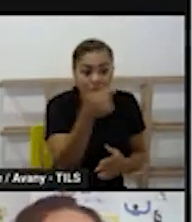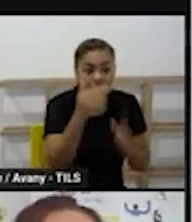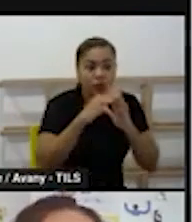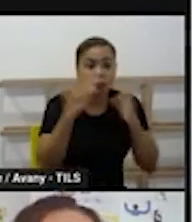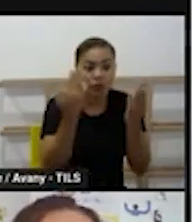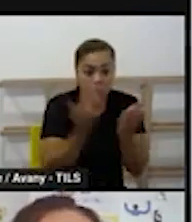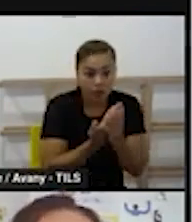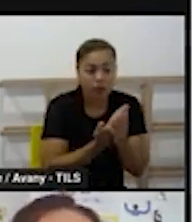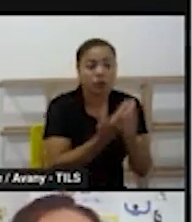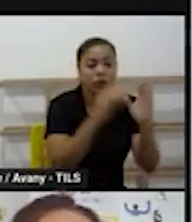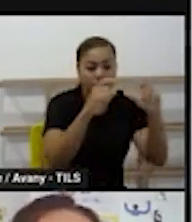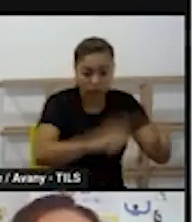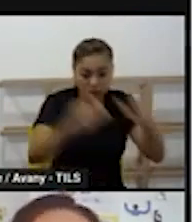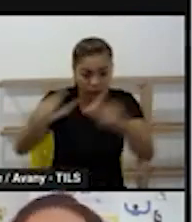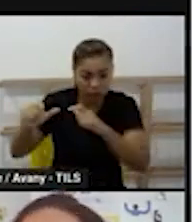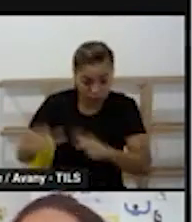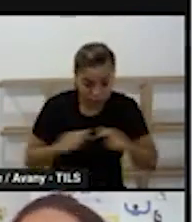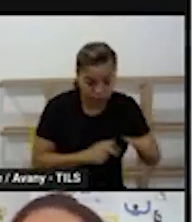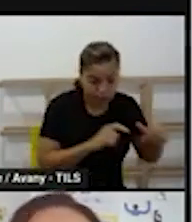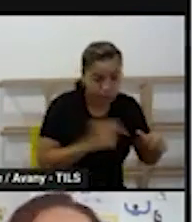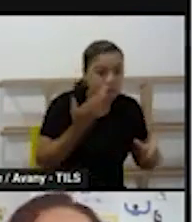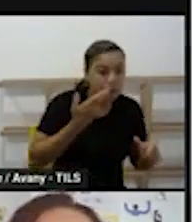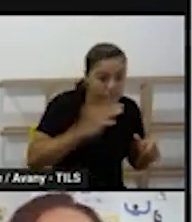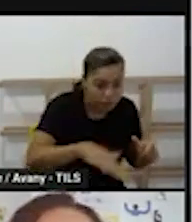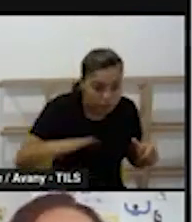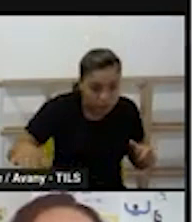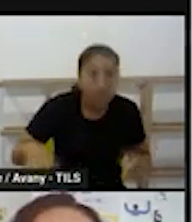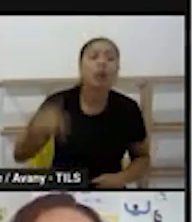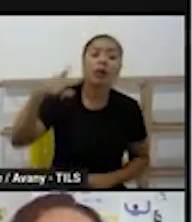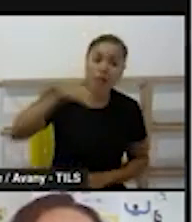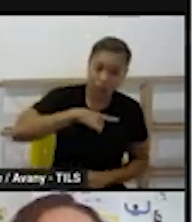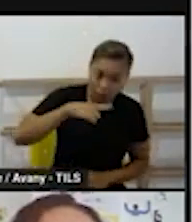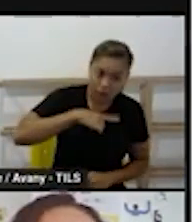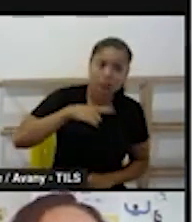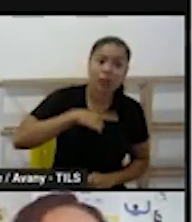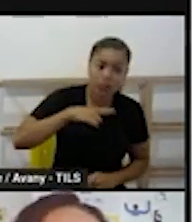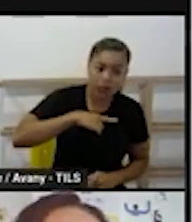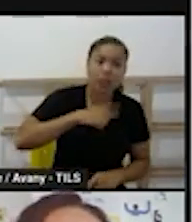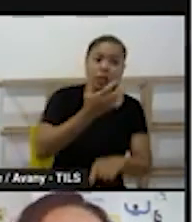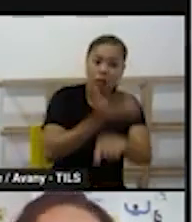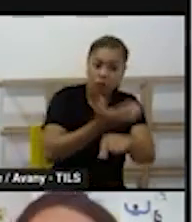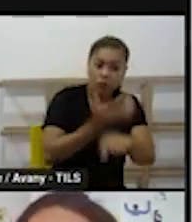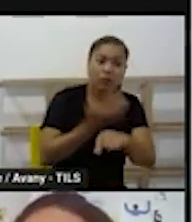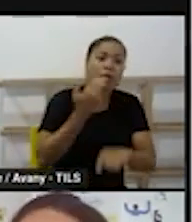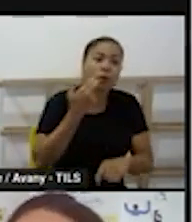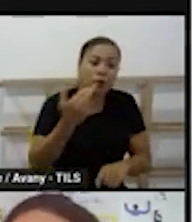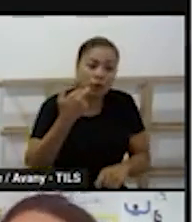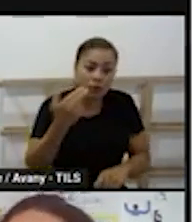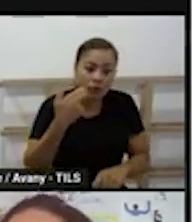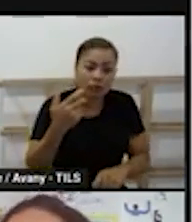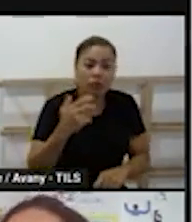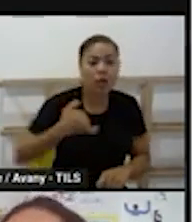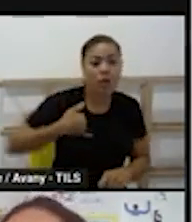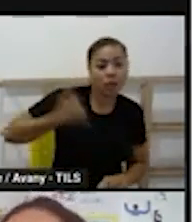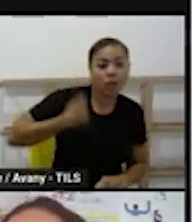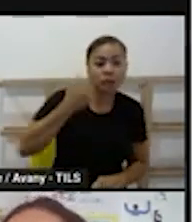sendo firmada e 22 escolas de educação infantil vão ser contempladas com o inglês para os grupos de 2 a 5 anos